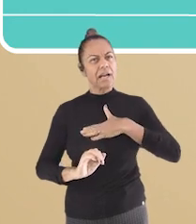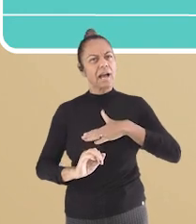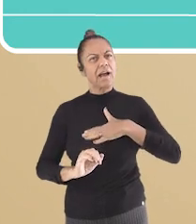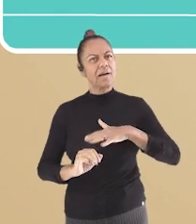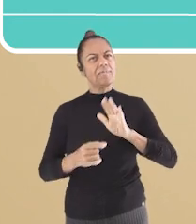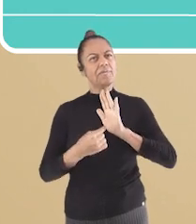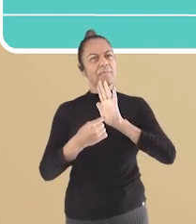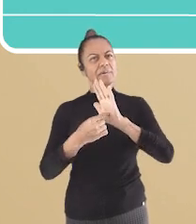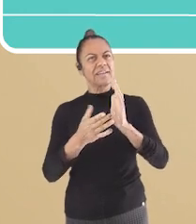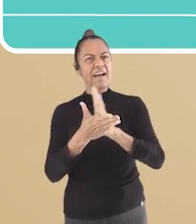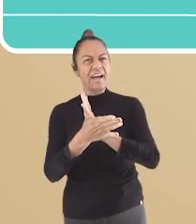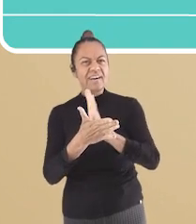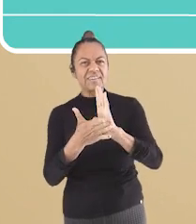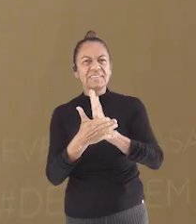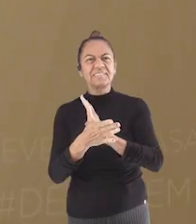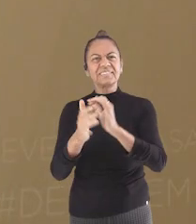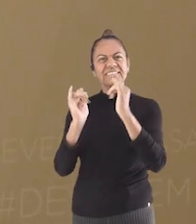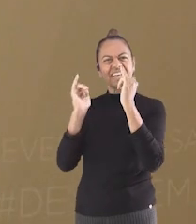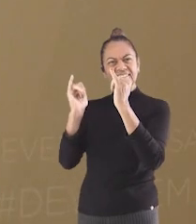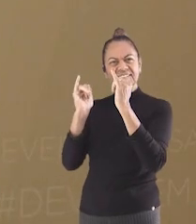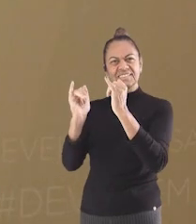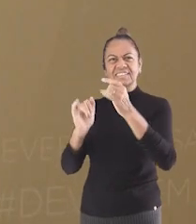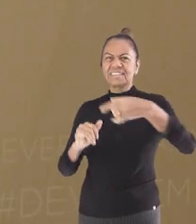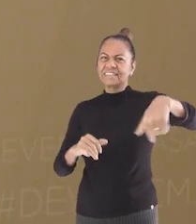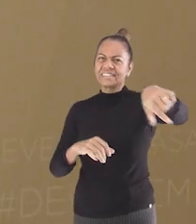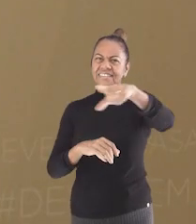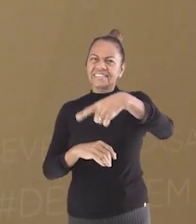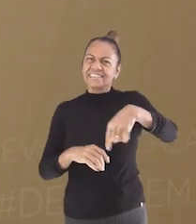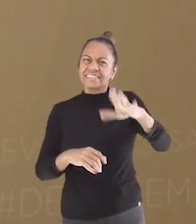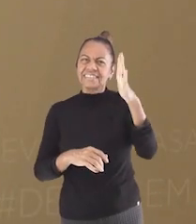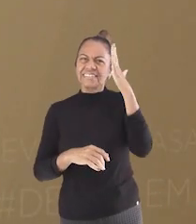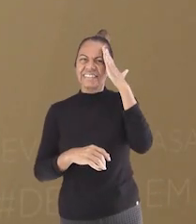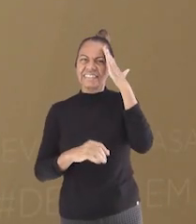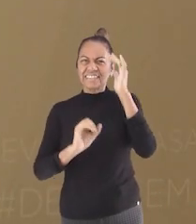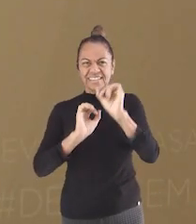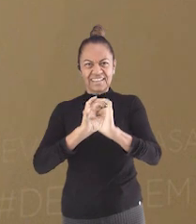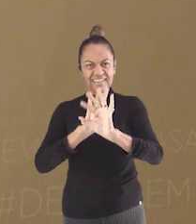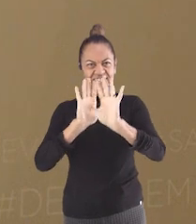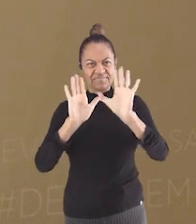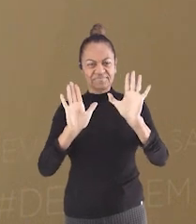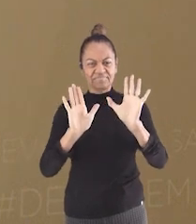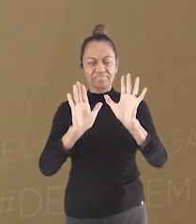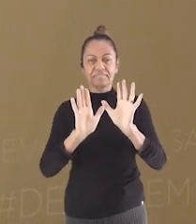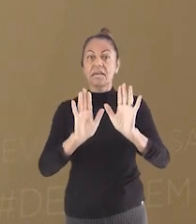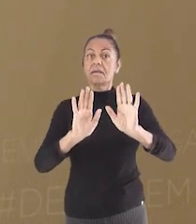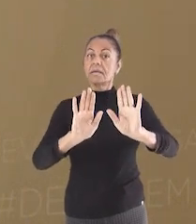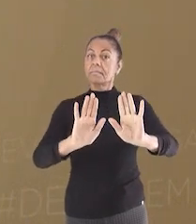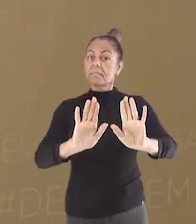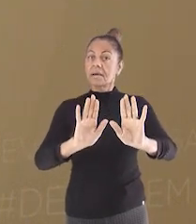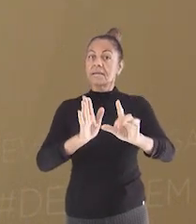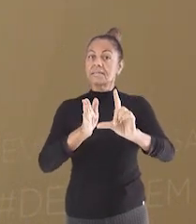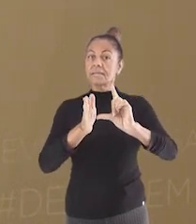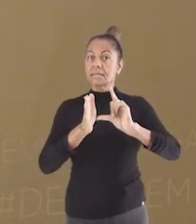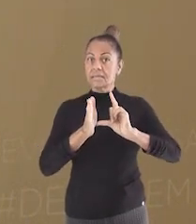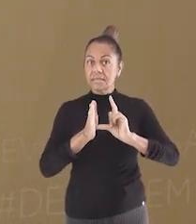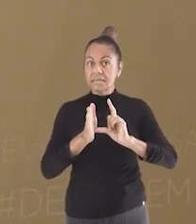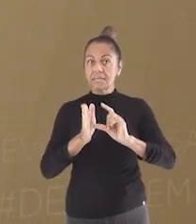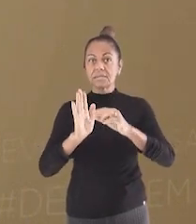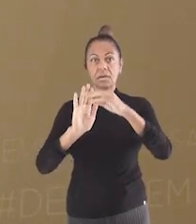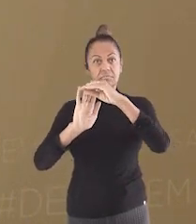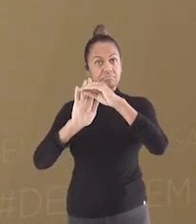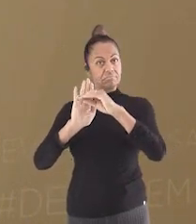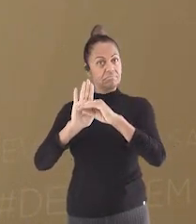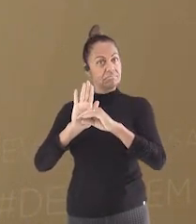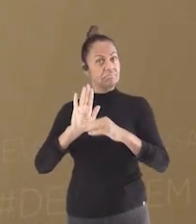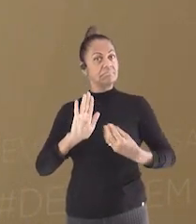fáceis de lembrar. Calma que iremos analisar alguns anúncios e você irá entender tudo